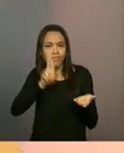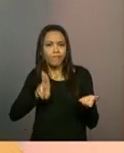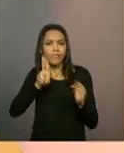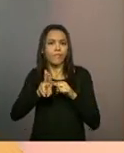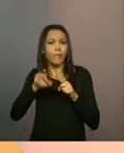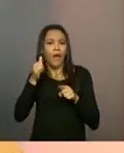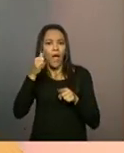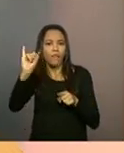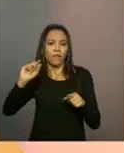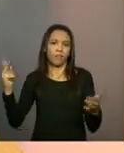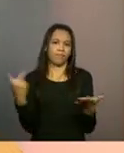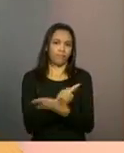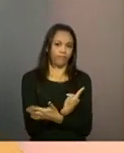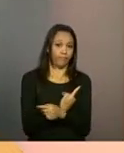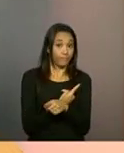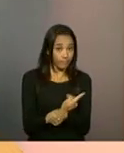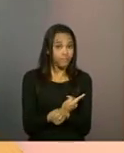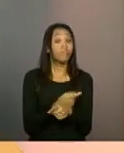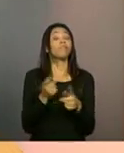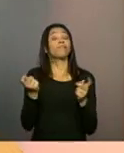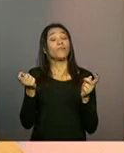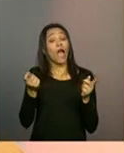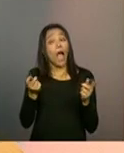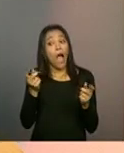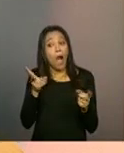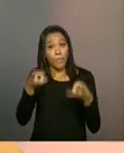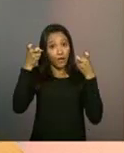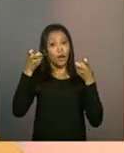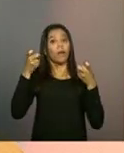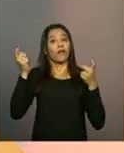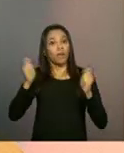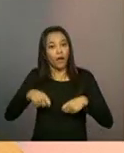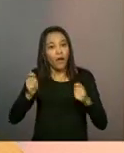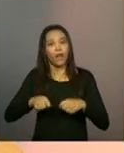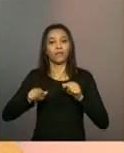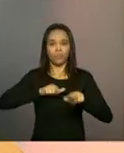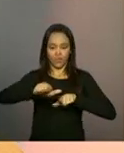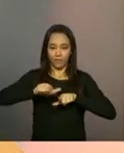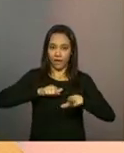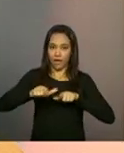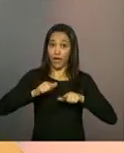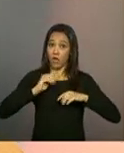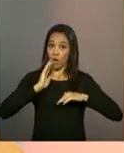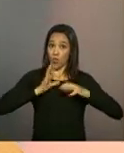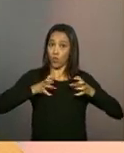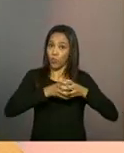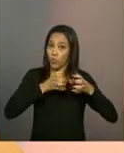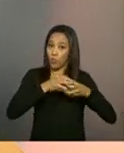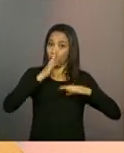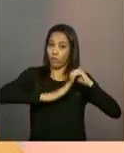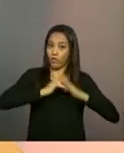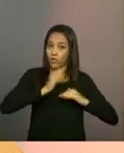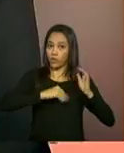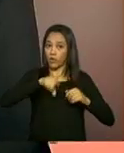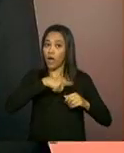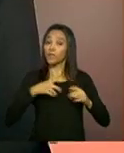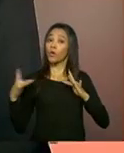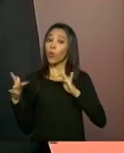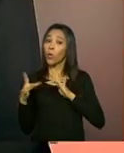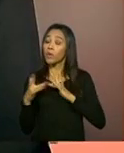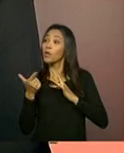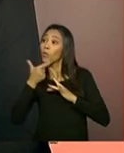território, se pode fazer um trabalho, né? Pela essa equipe, em articulação com outros